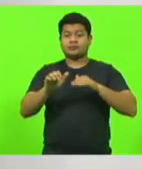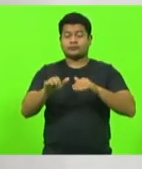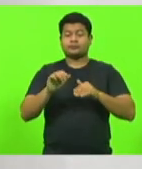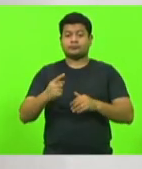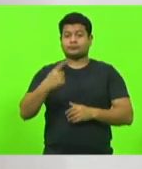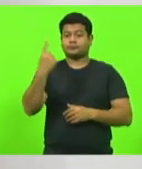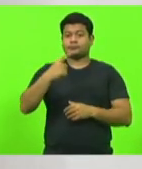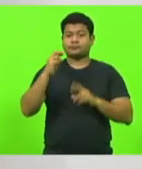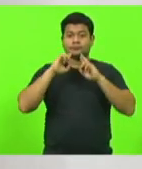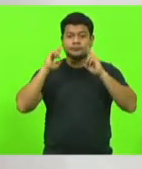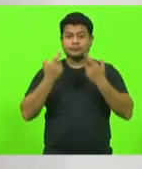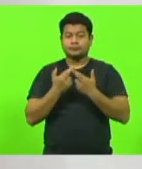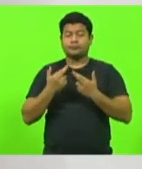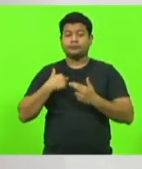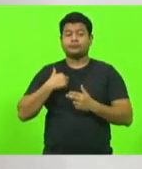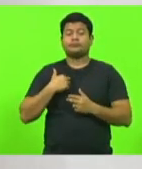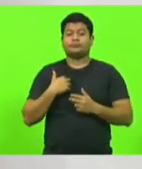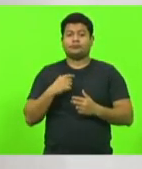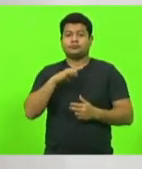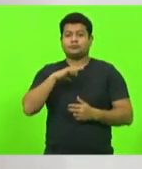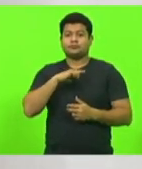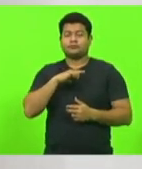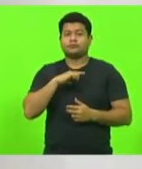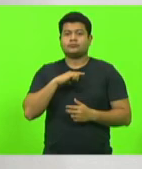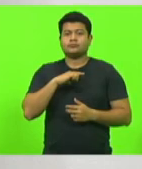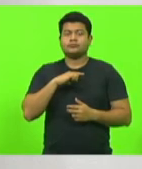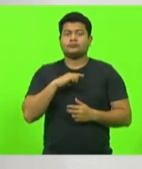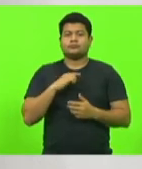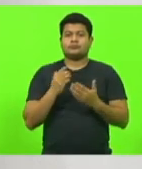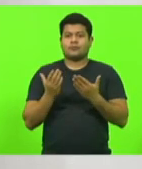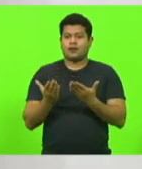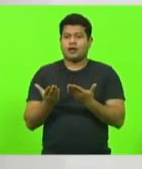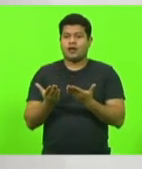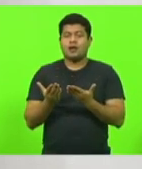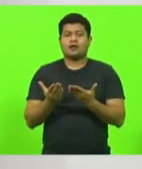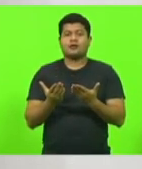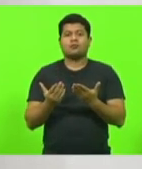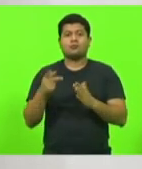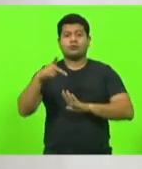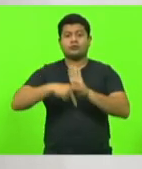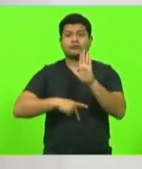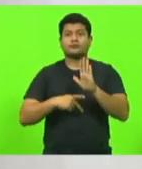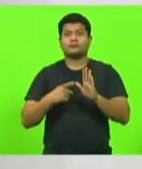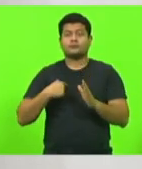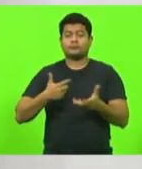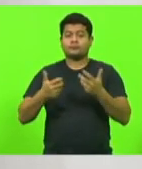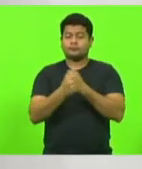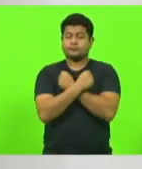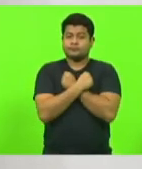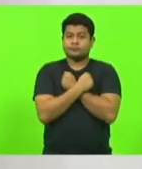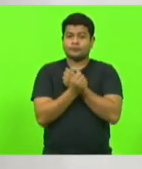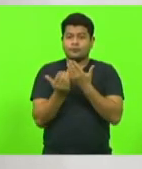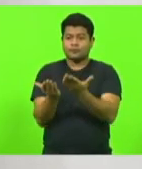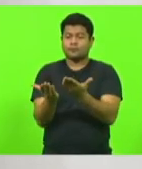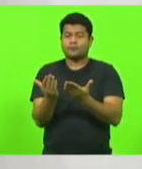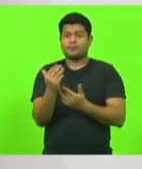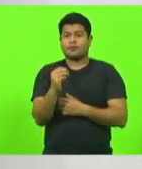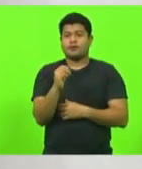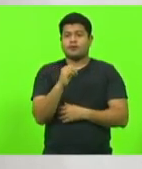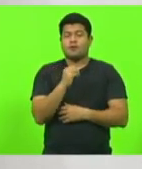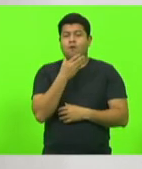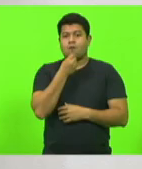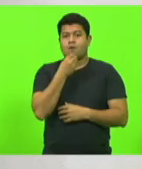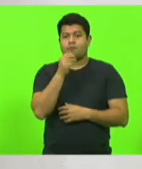instaurada, essa questão do plano de carreira. Quero deixar meu abraço que está aqui presente no plenário, que o sargento Agueiras, aqui nosso